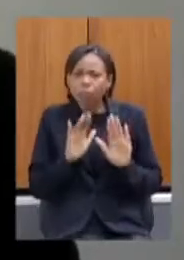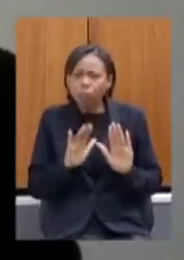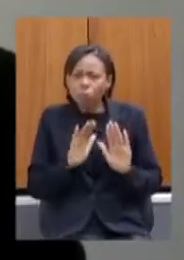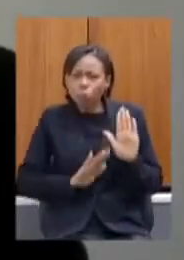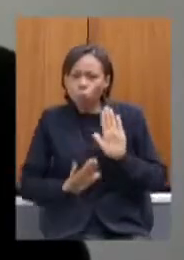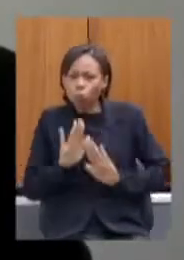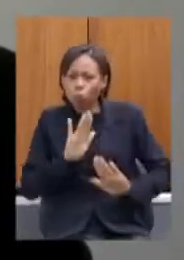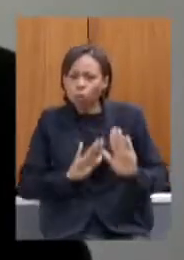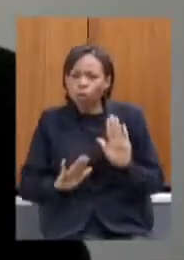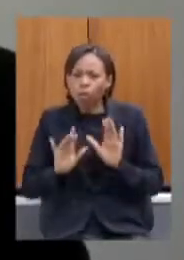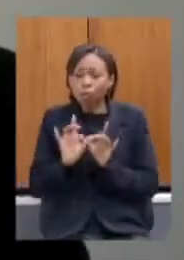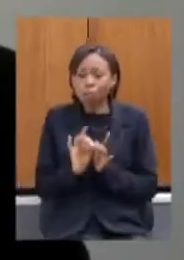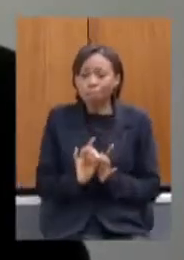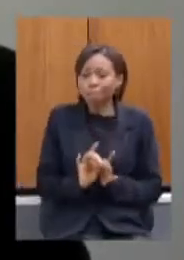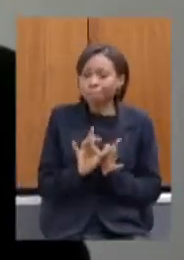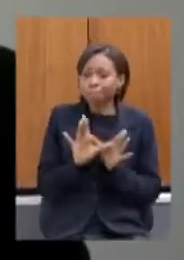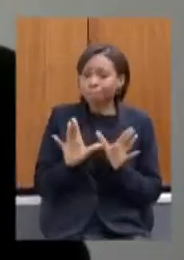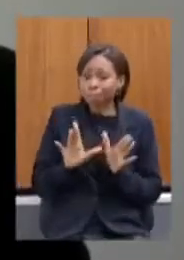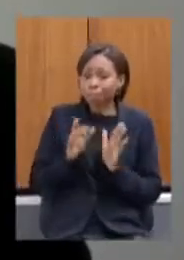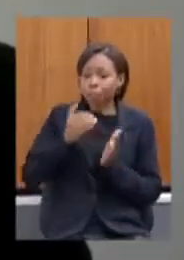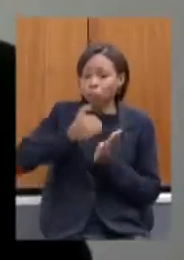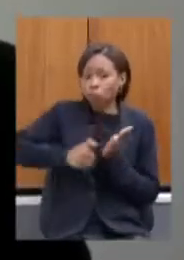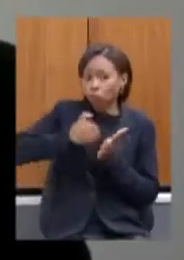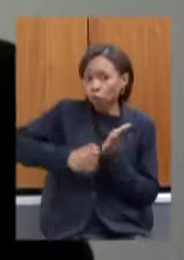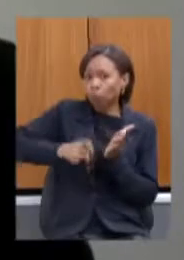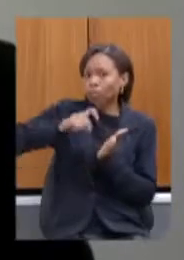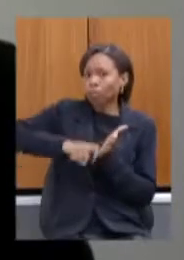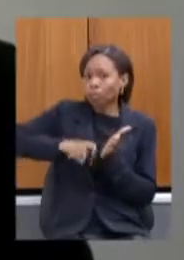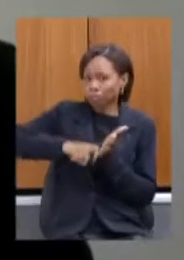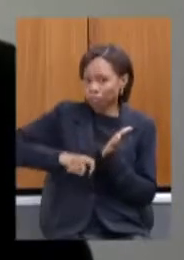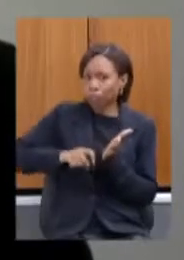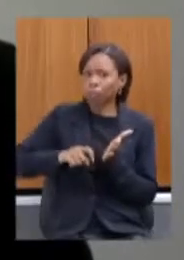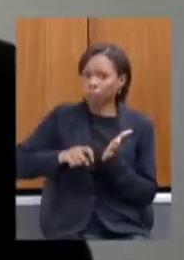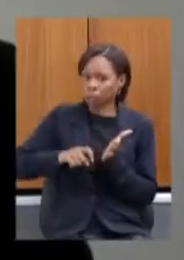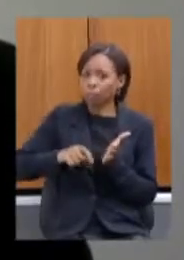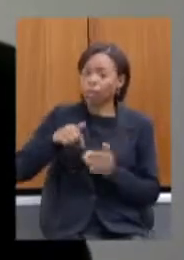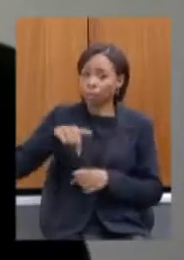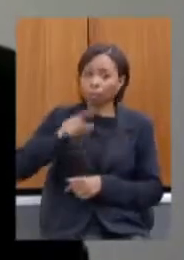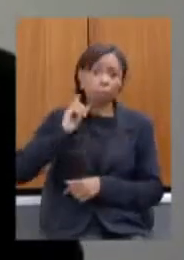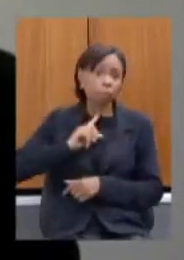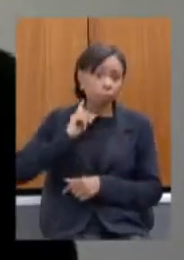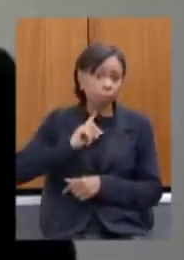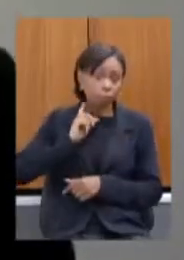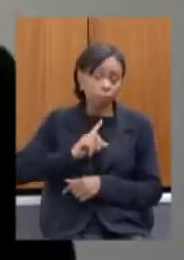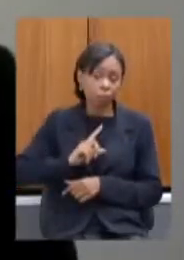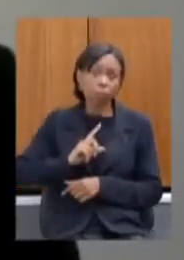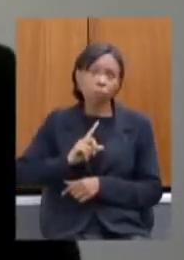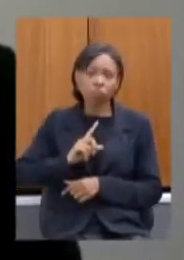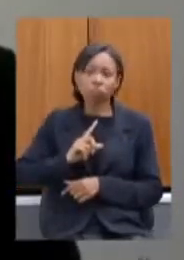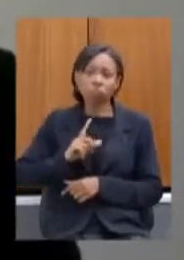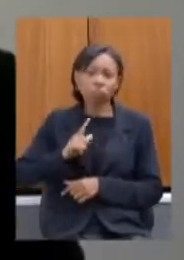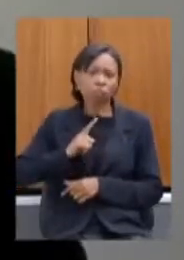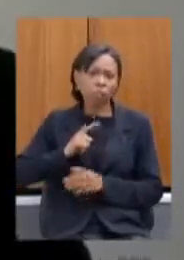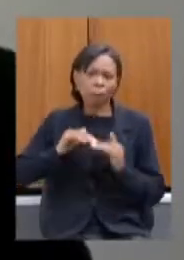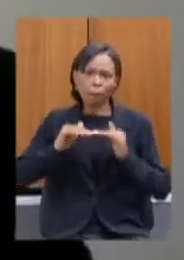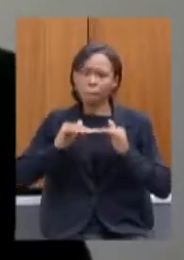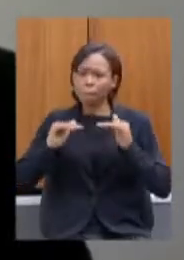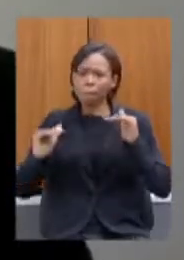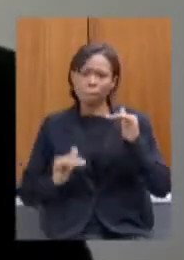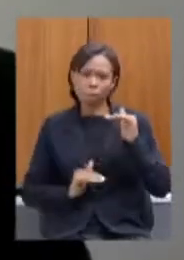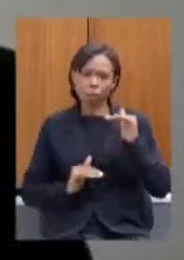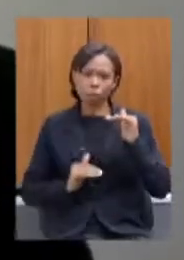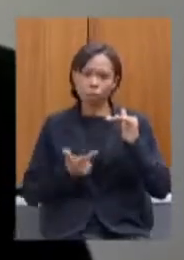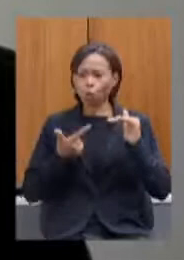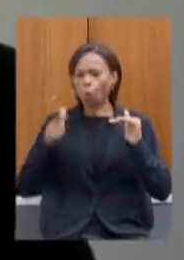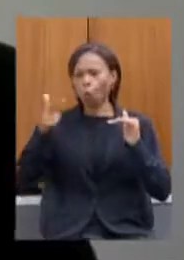seus incentivos fiscais insistindo relativamente Minas está bem abaixo de outros